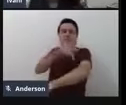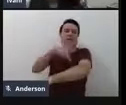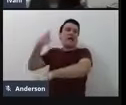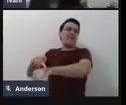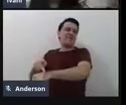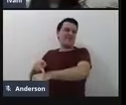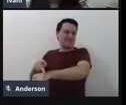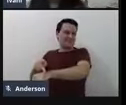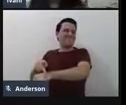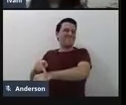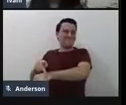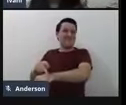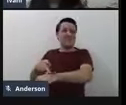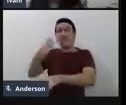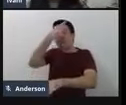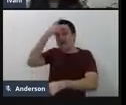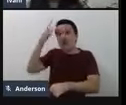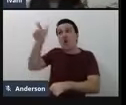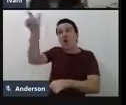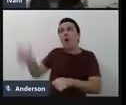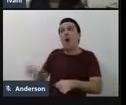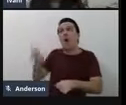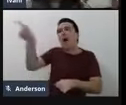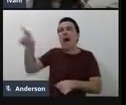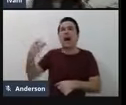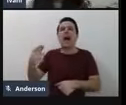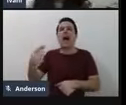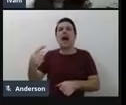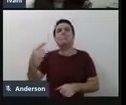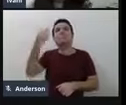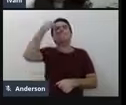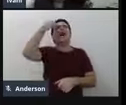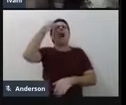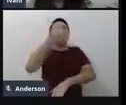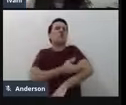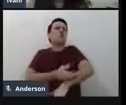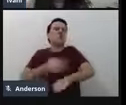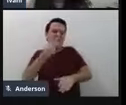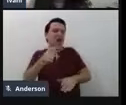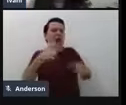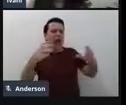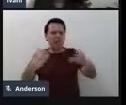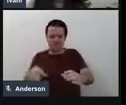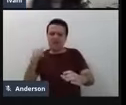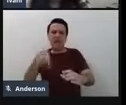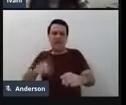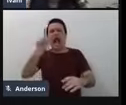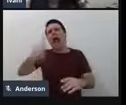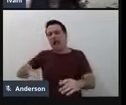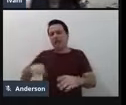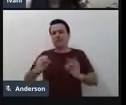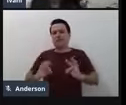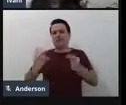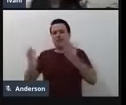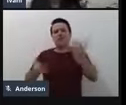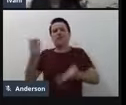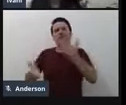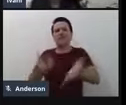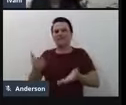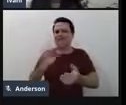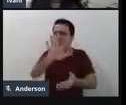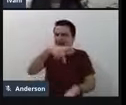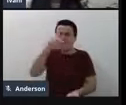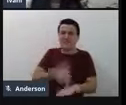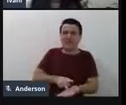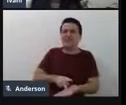aquele recurso passou a ser, passou a ter o status, ou enfim, né, o adjetivo de tecnologia